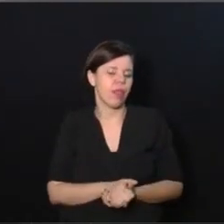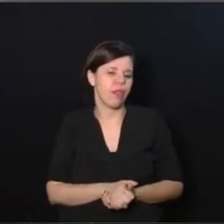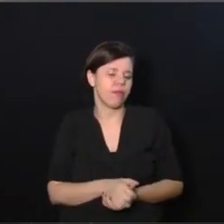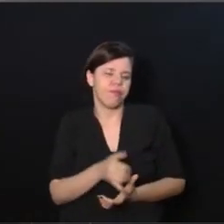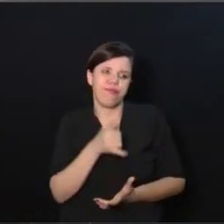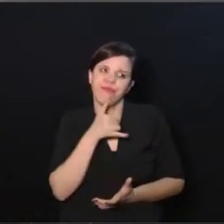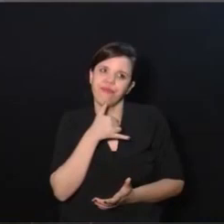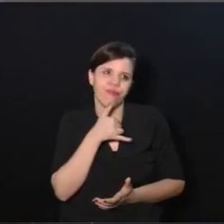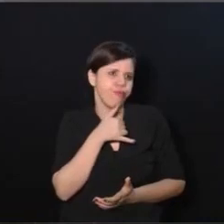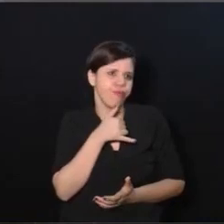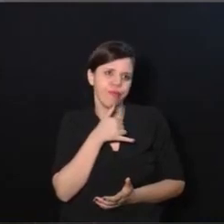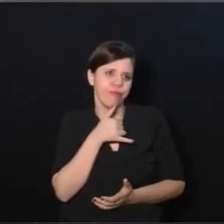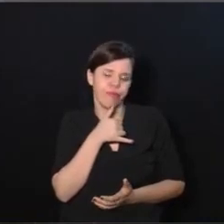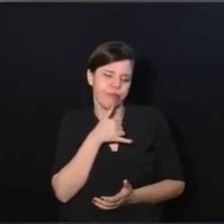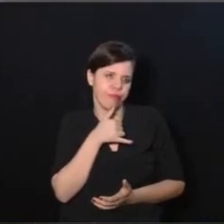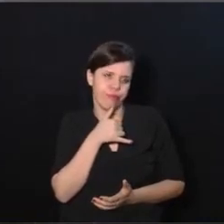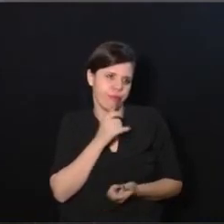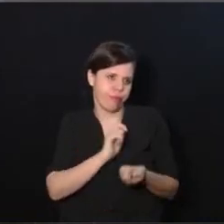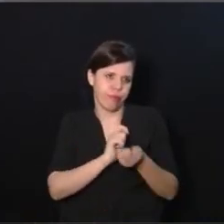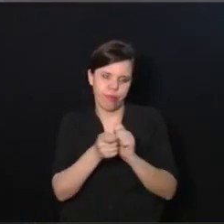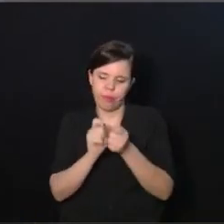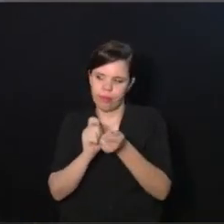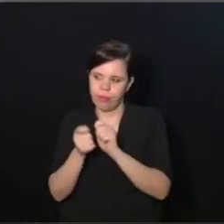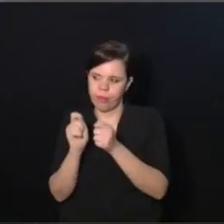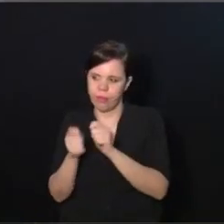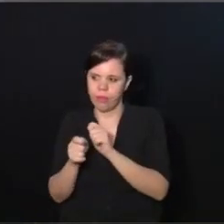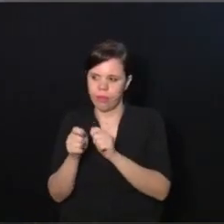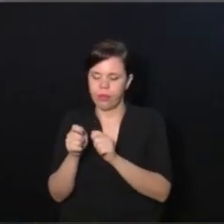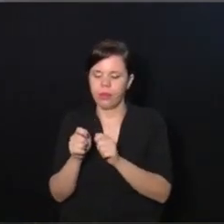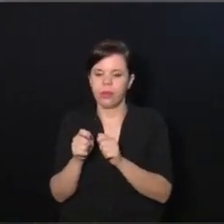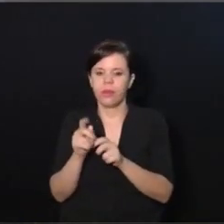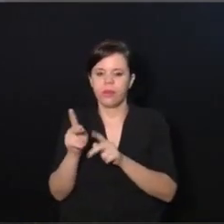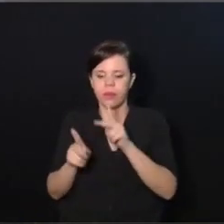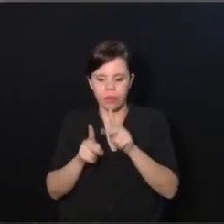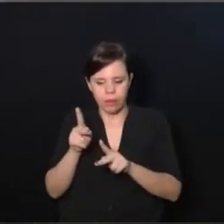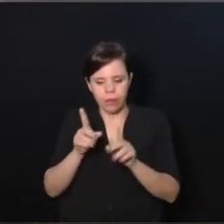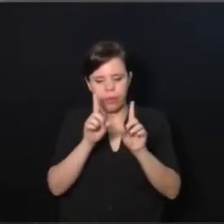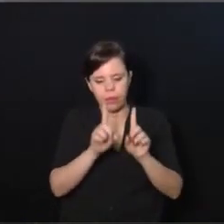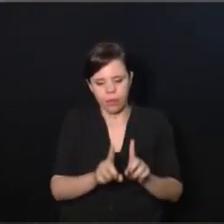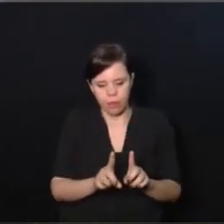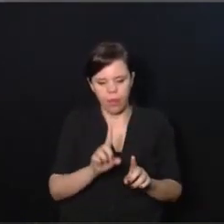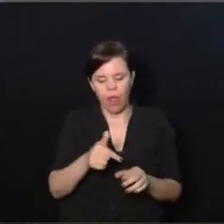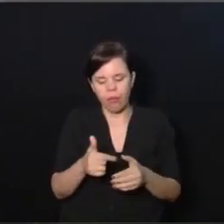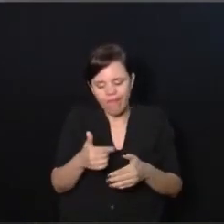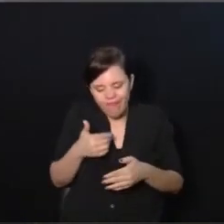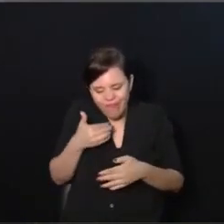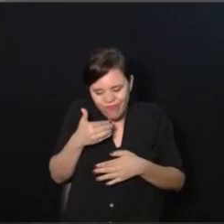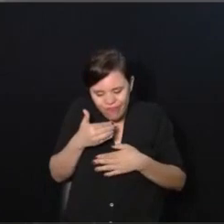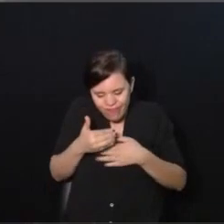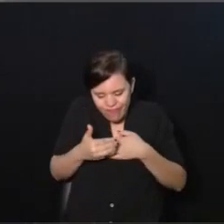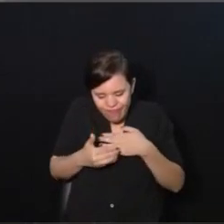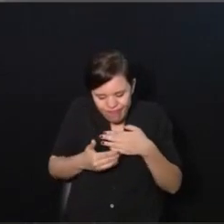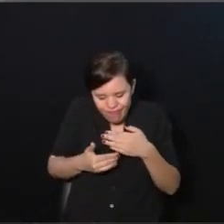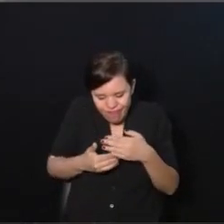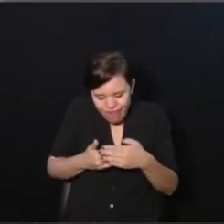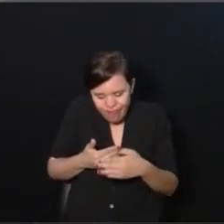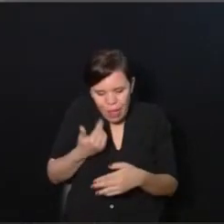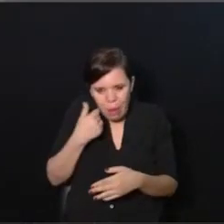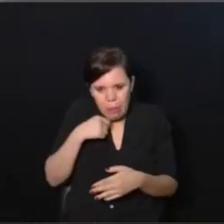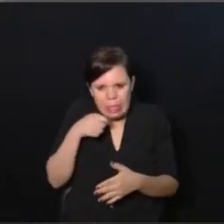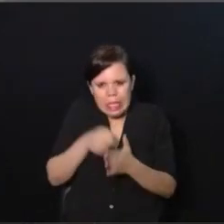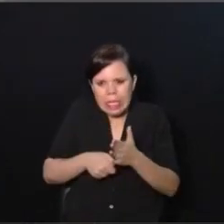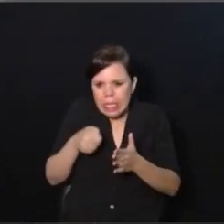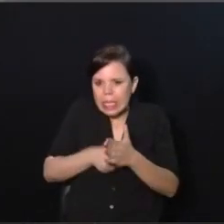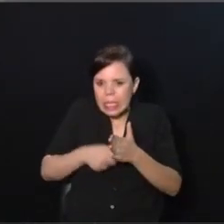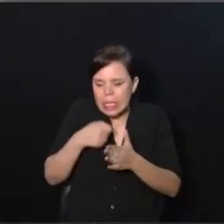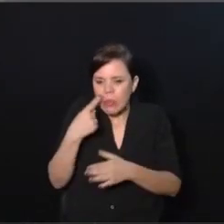infelizmente, gente, a reabilitação de uma pessoa com deficiência, ela é lenta. Então, a mãe faz, faz, faz no primeiro ano,